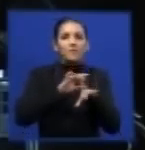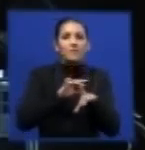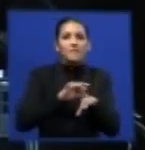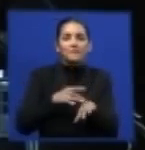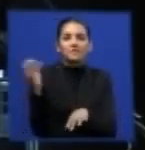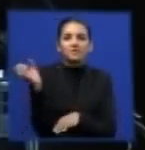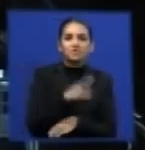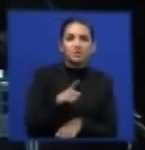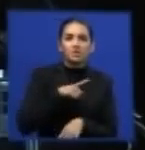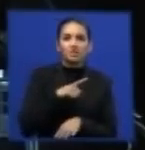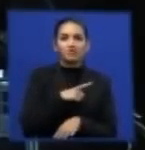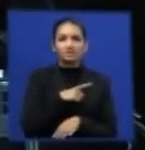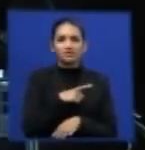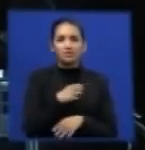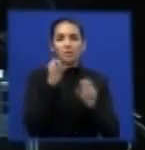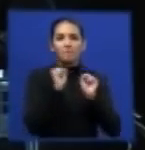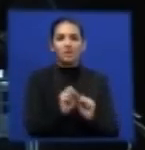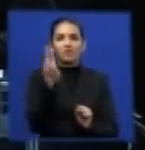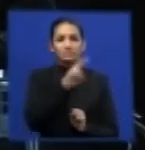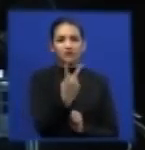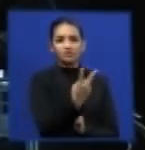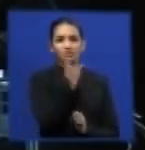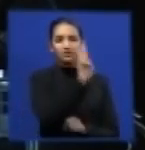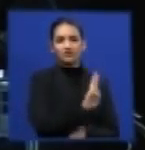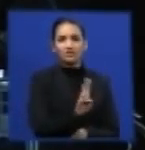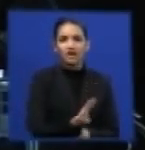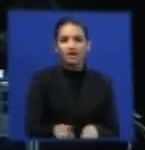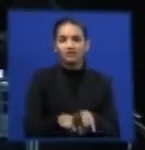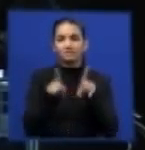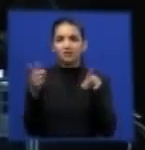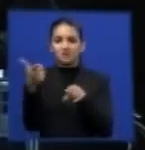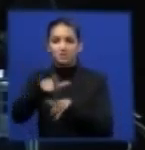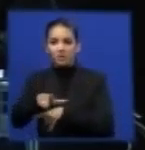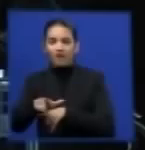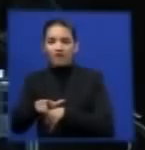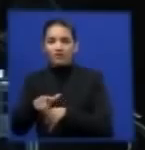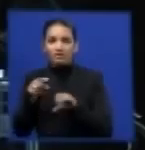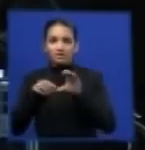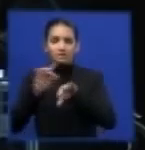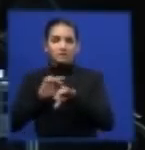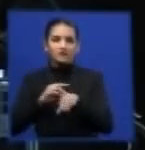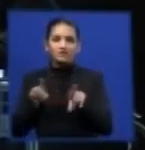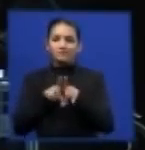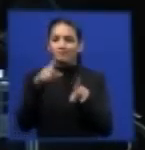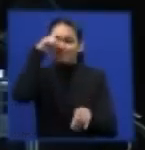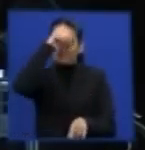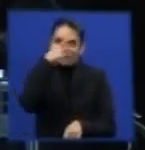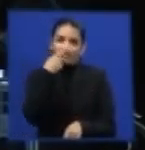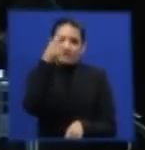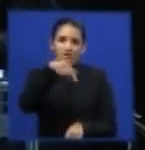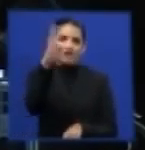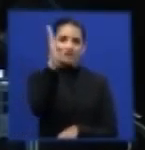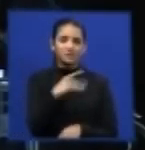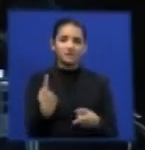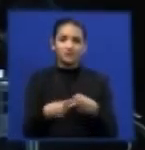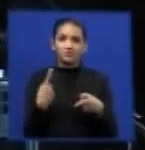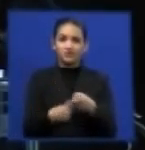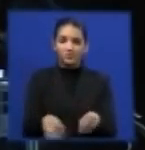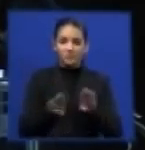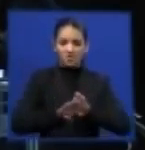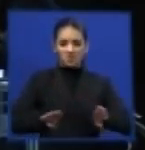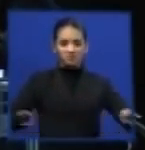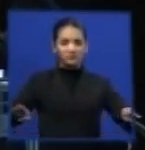pneu reformado tem mais um ciclo de vida, isso também é outra grande afirmação tendenciosa, uma